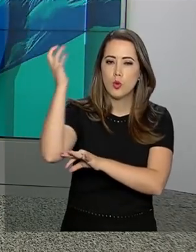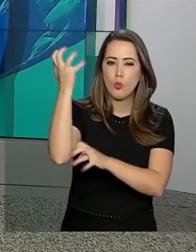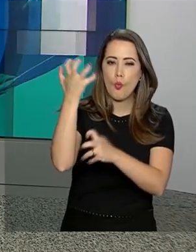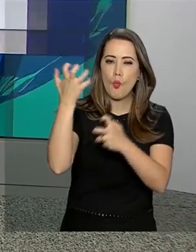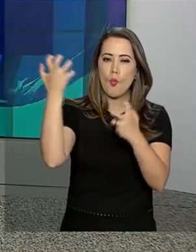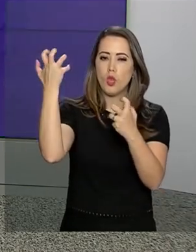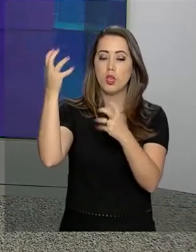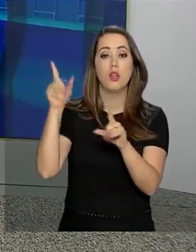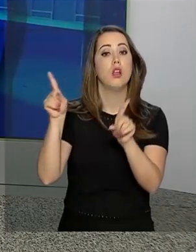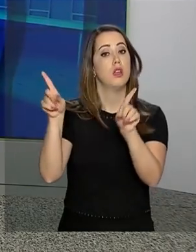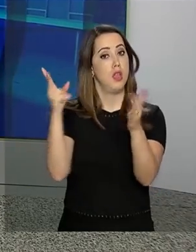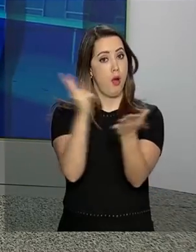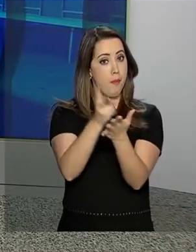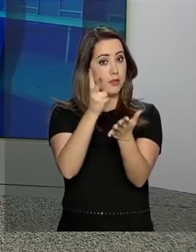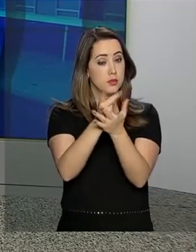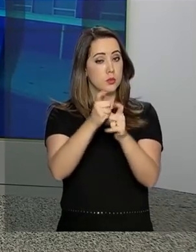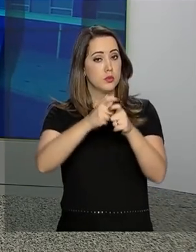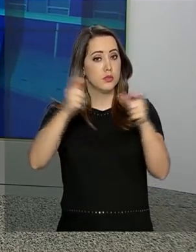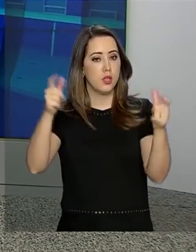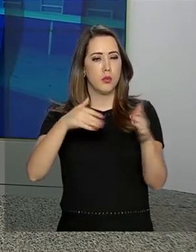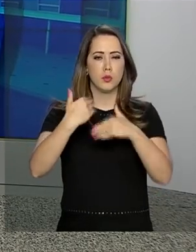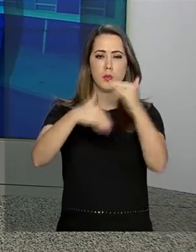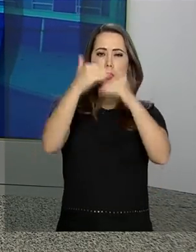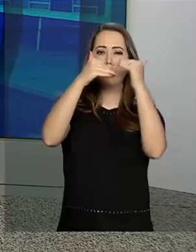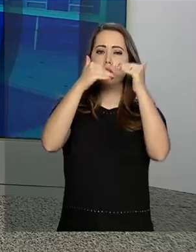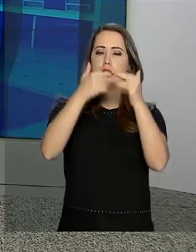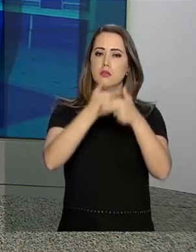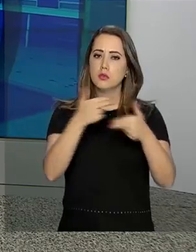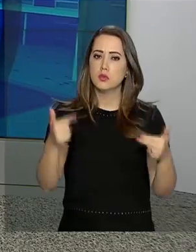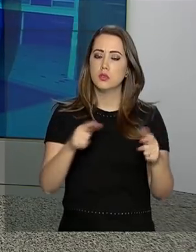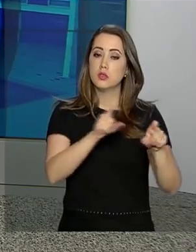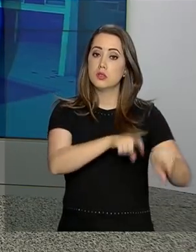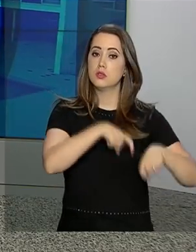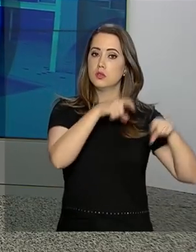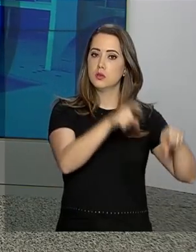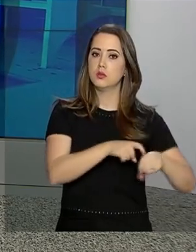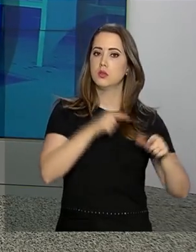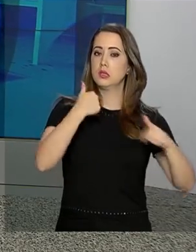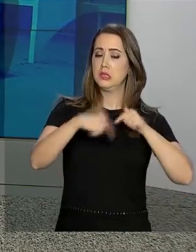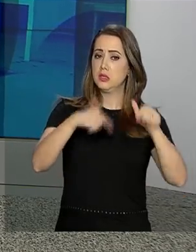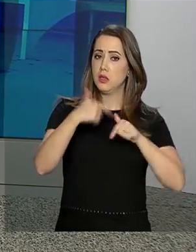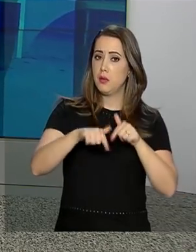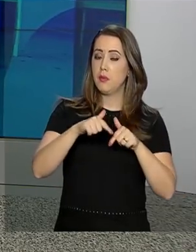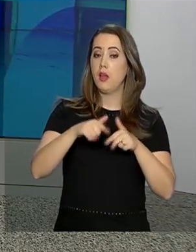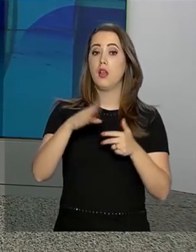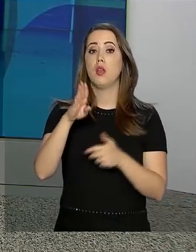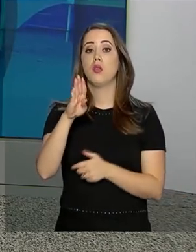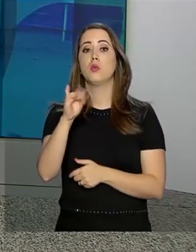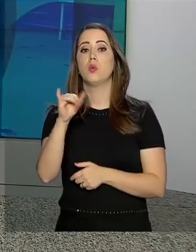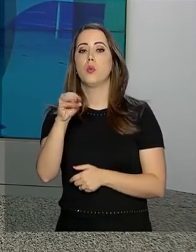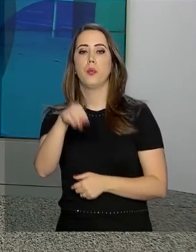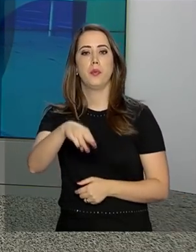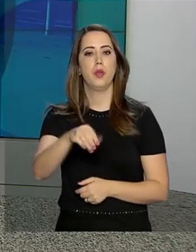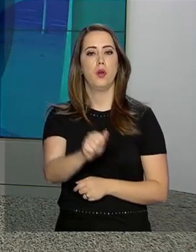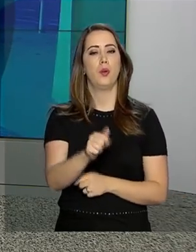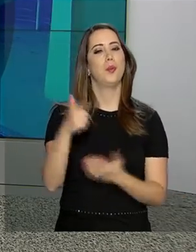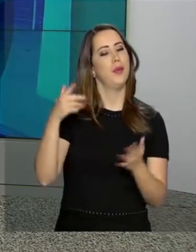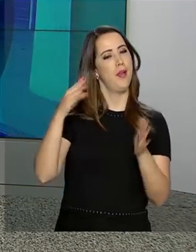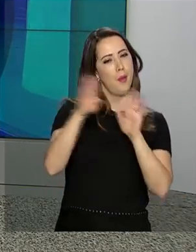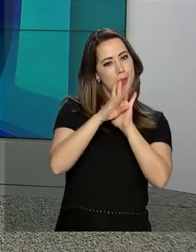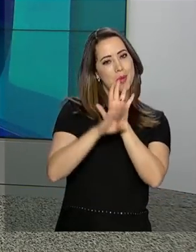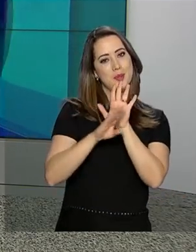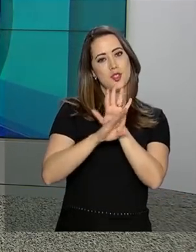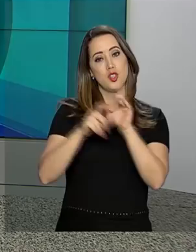cerrado e, ao mesmo tempo, aumentar a produtividade dos pequenos agricultores que trabalham no bioma. É o projeto Paisagens